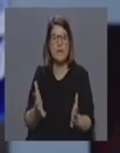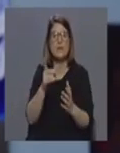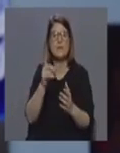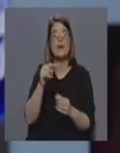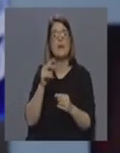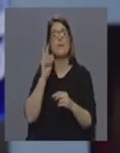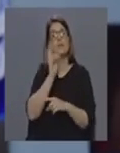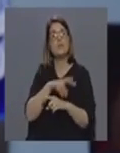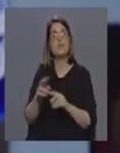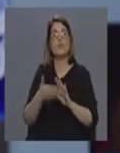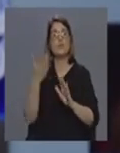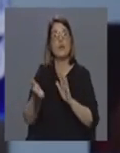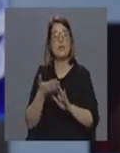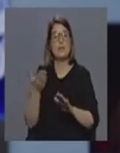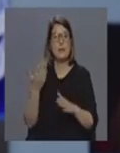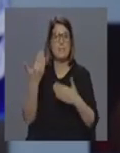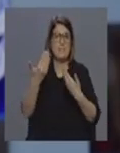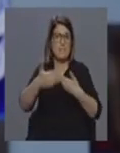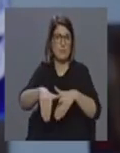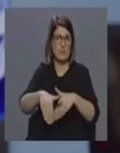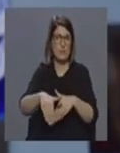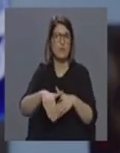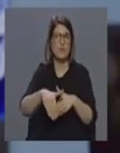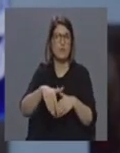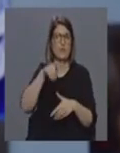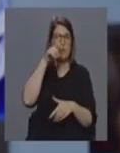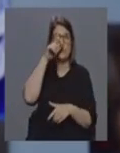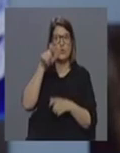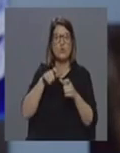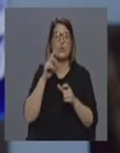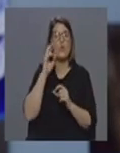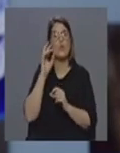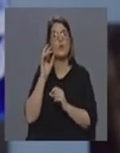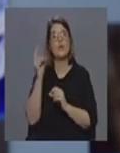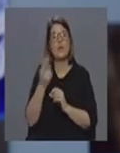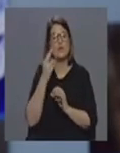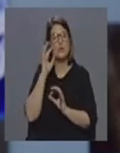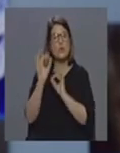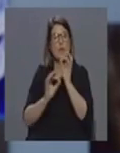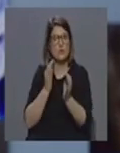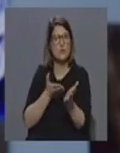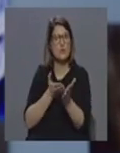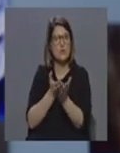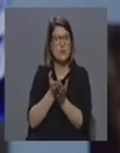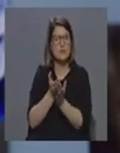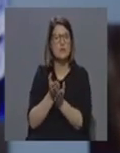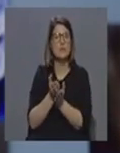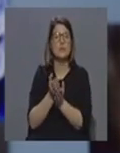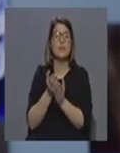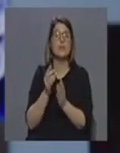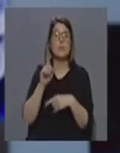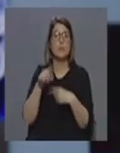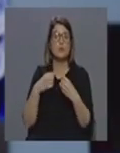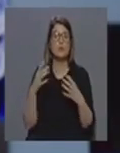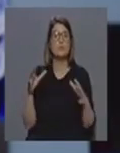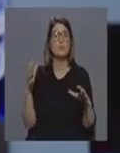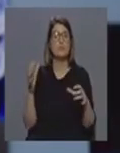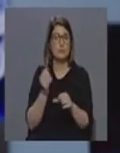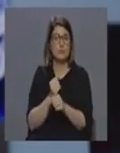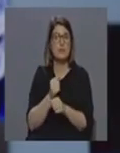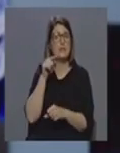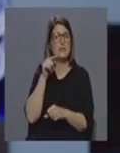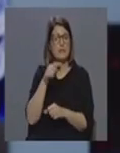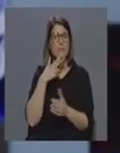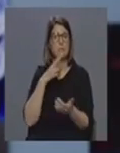nos serviços de urgência também nas unidades de cuidados continuados integrados e etc e depois quando chegar à fase de mitigação essa sim entanto vai